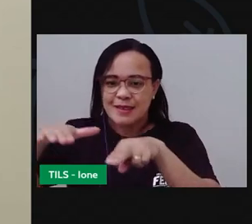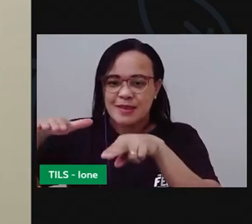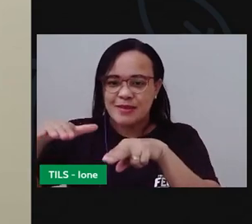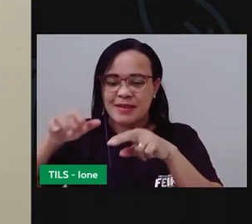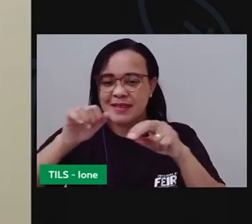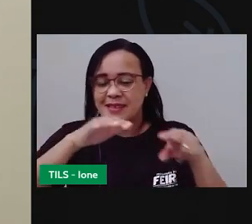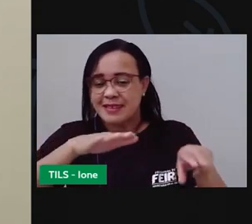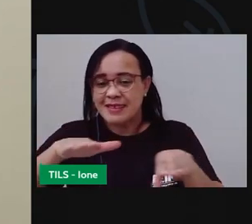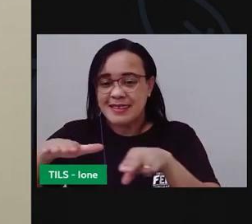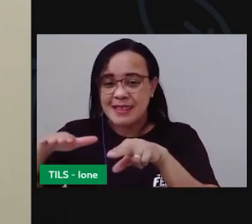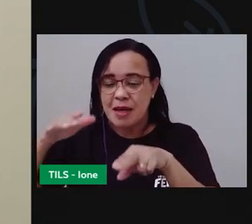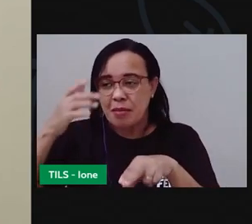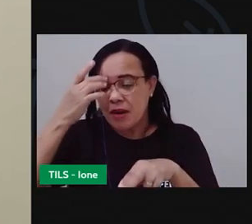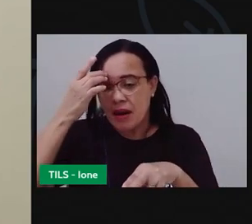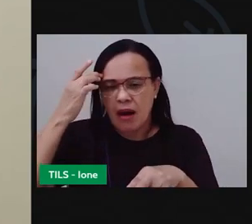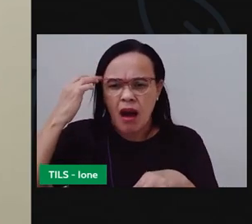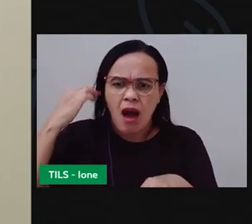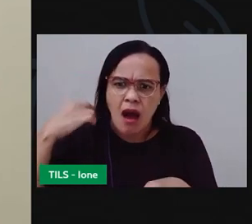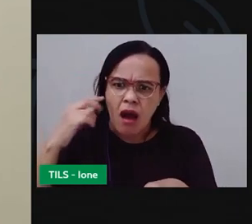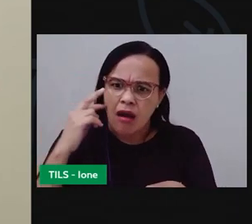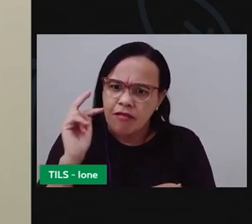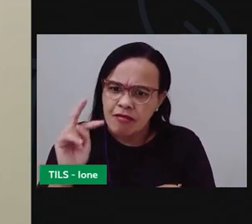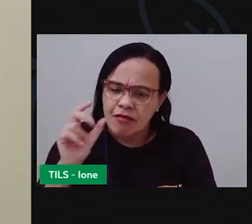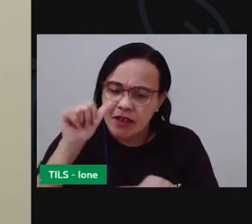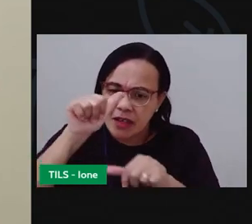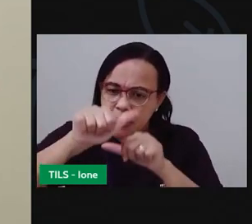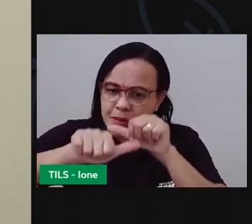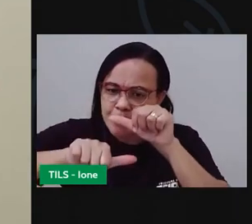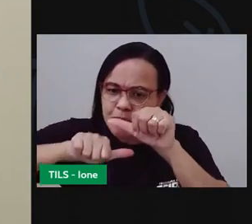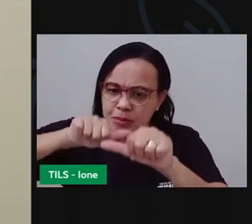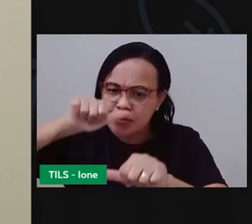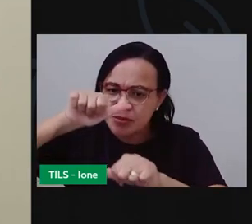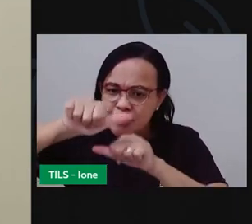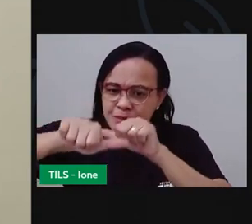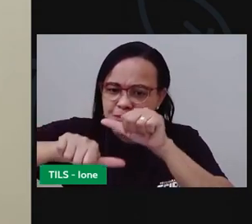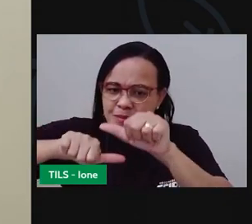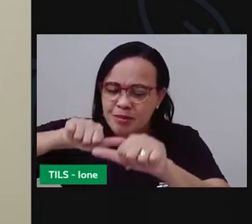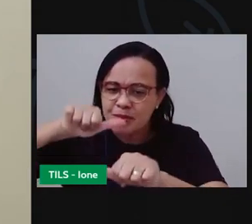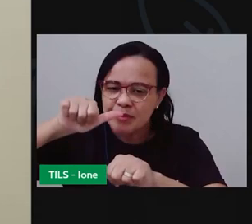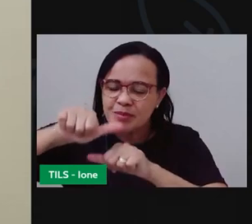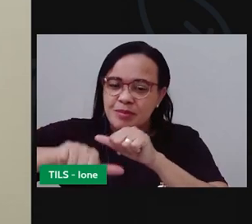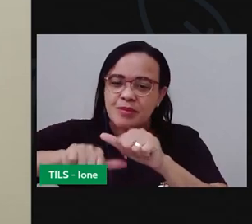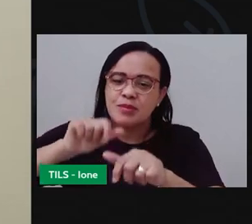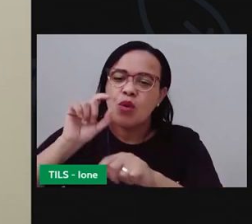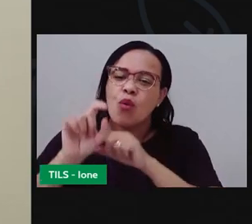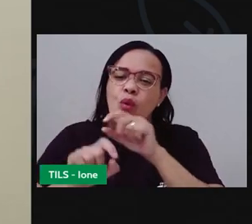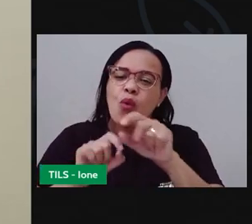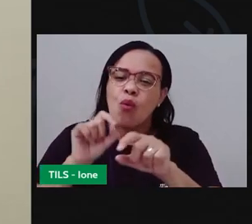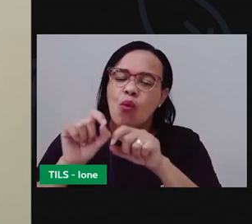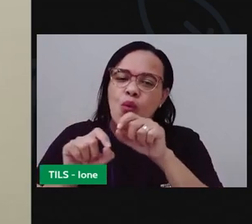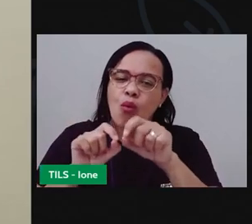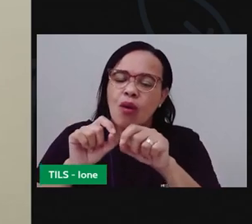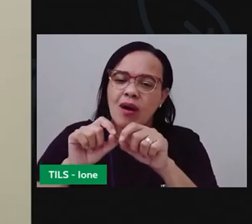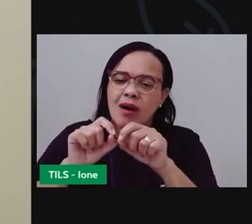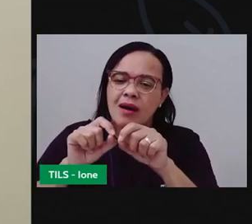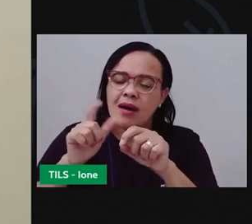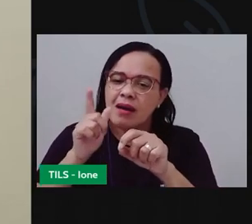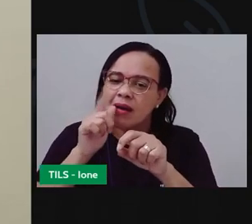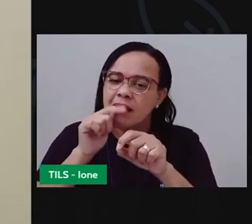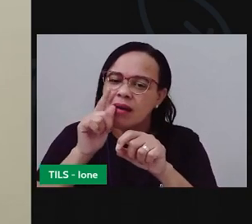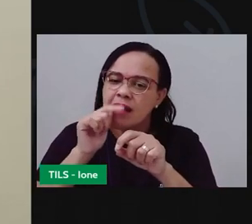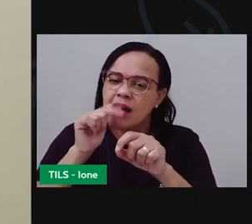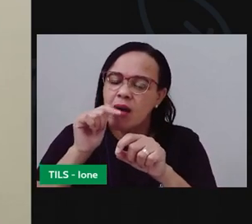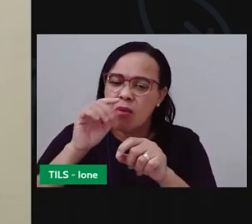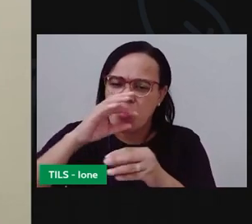nessa parte aqui de baixo vai né tá aqui o líquido que a gente vai chamar de